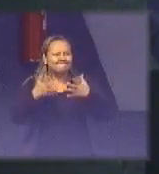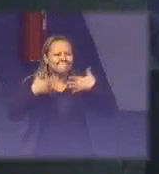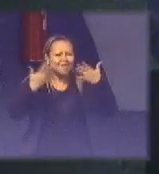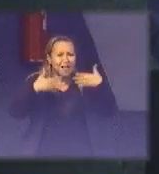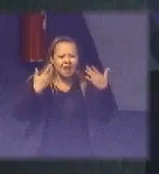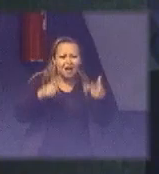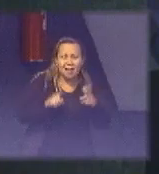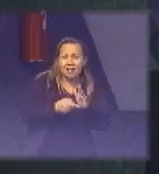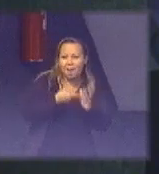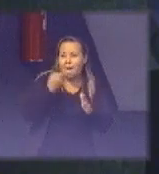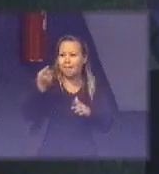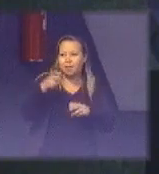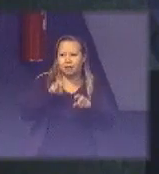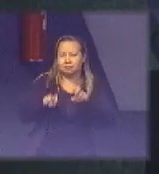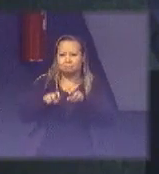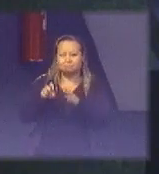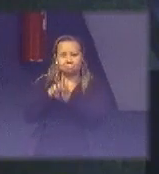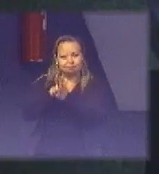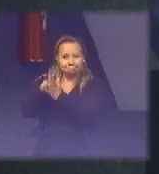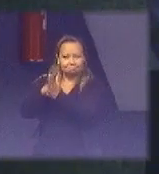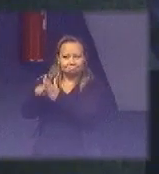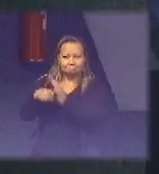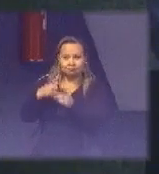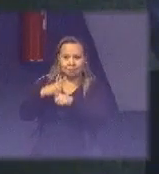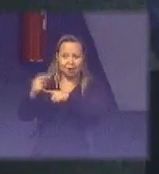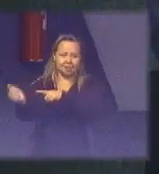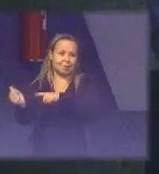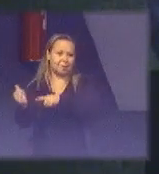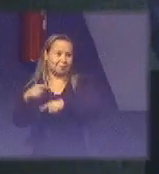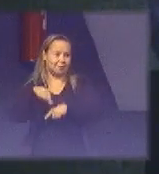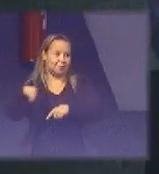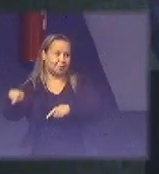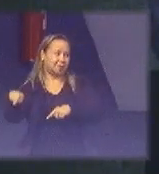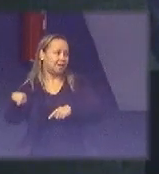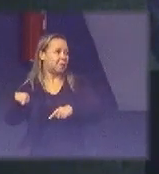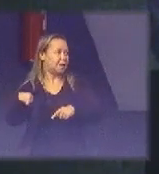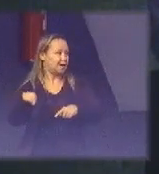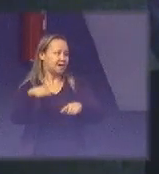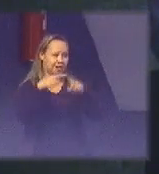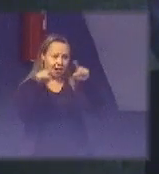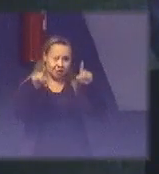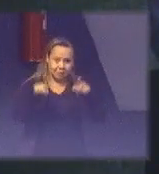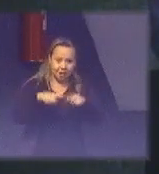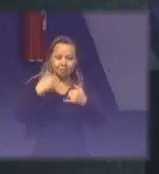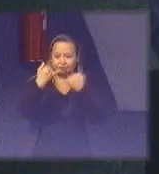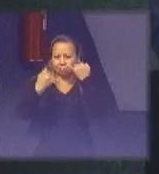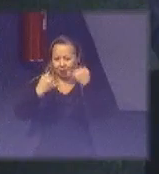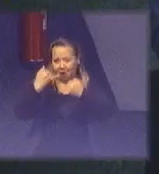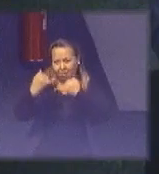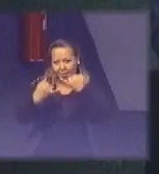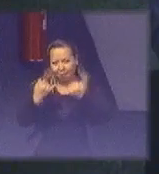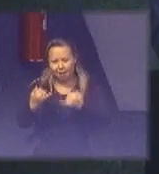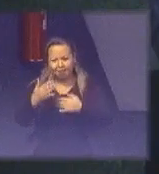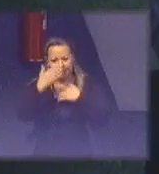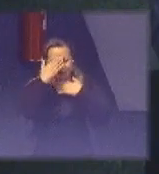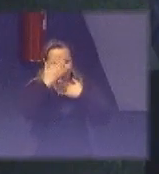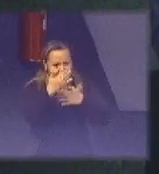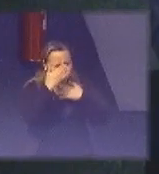criança a sair da sala. Ela está participando... Ele me agradecendo muito, dizendo que ela